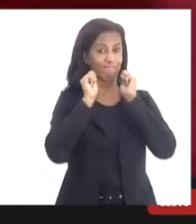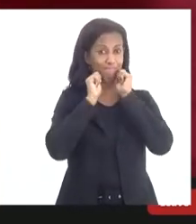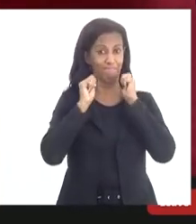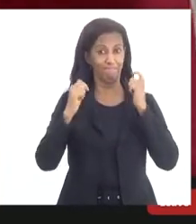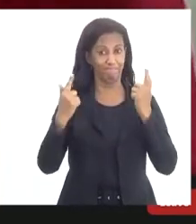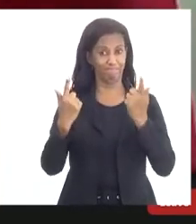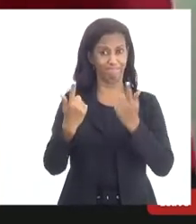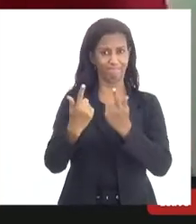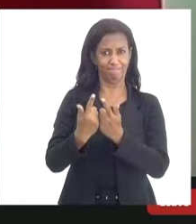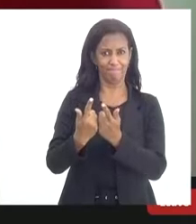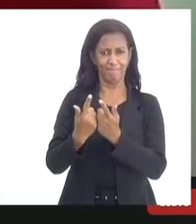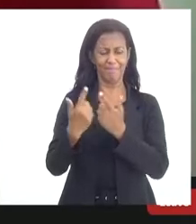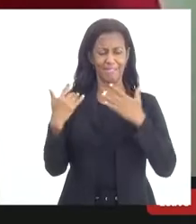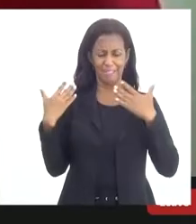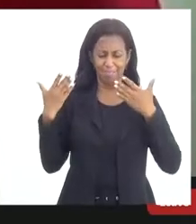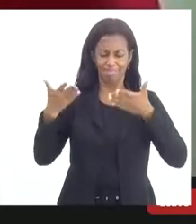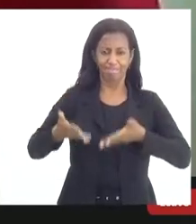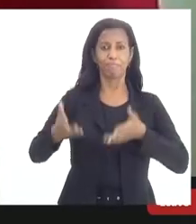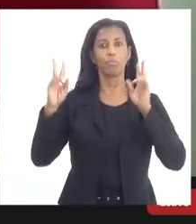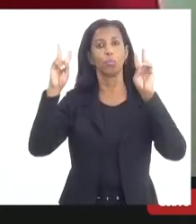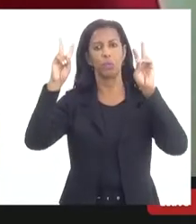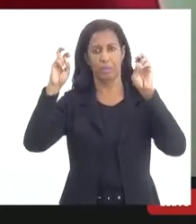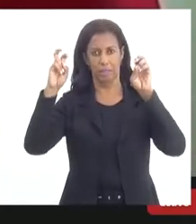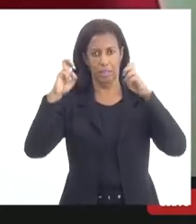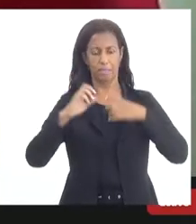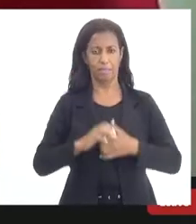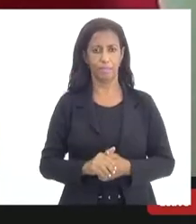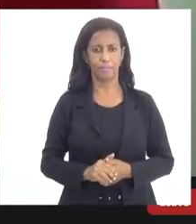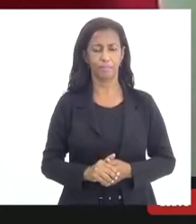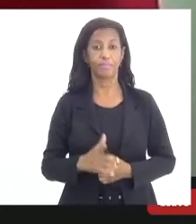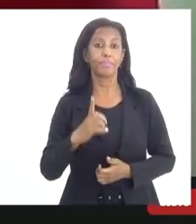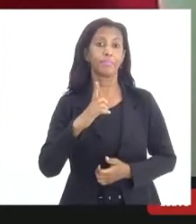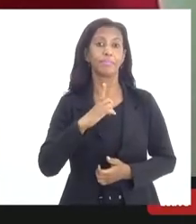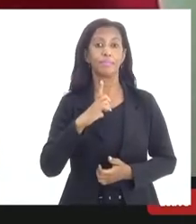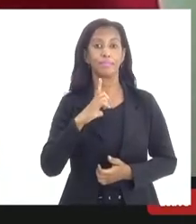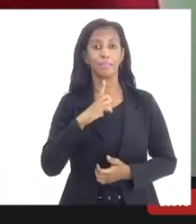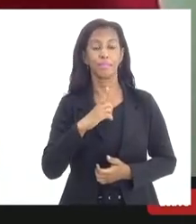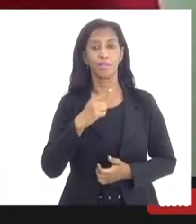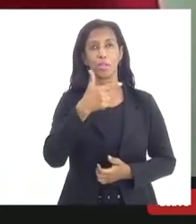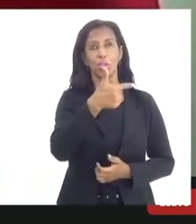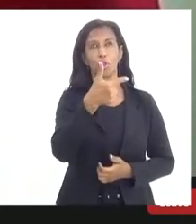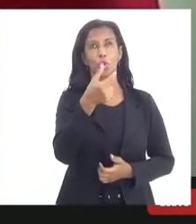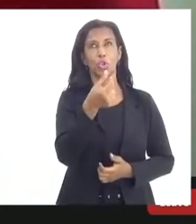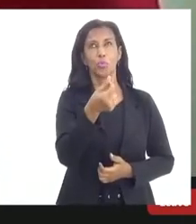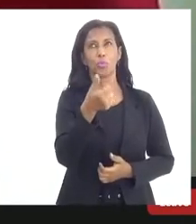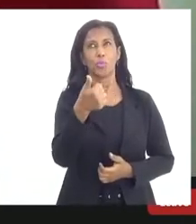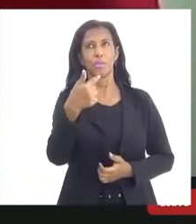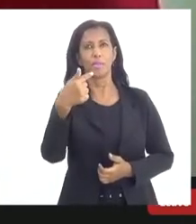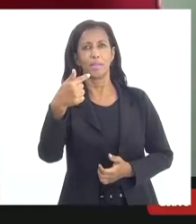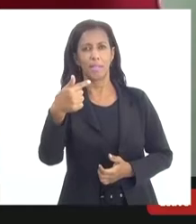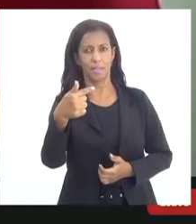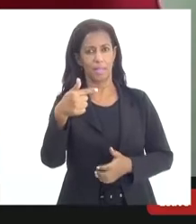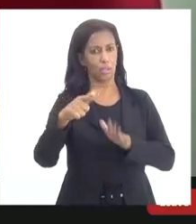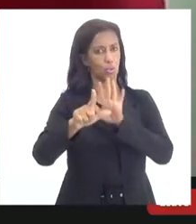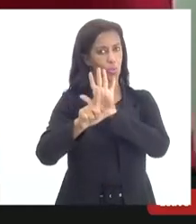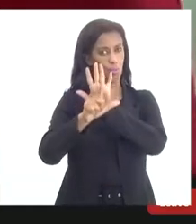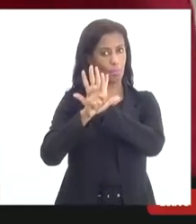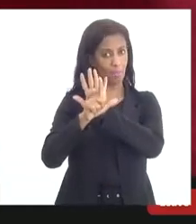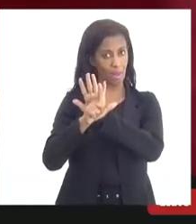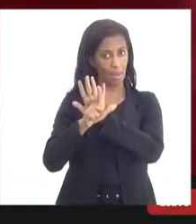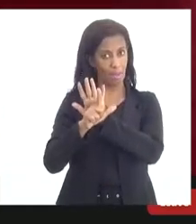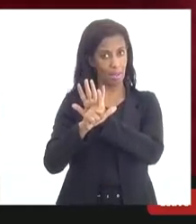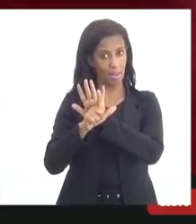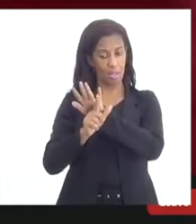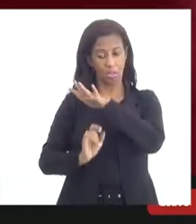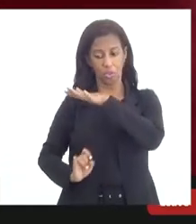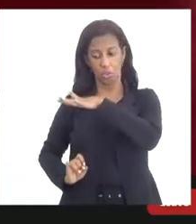se debruçado no tema então a gente tem em 2017 uma lei que institui o